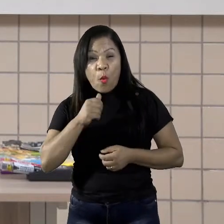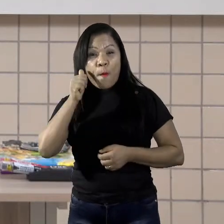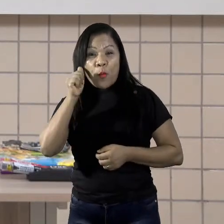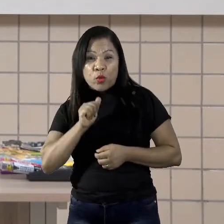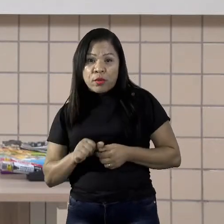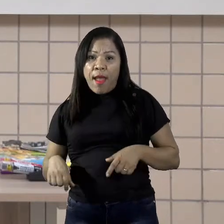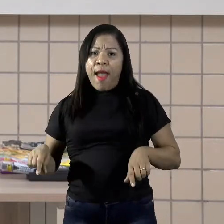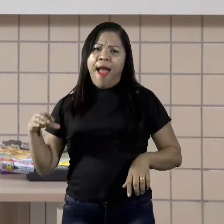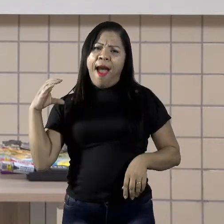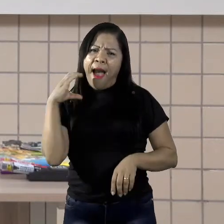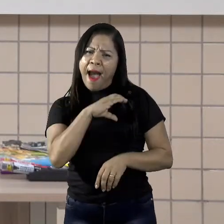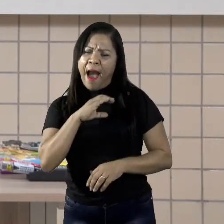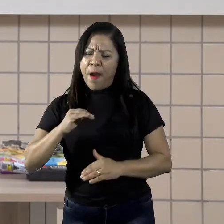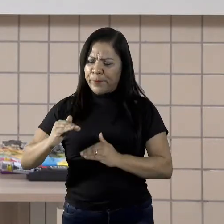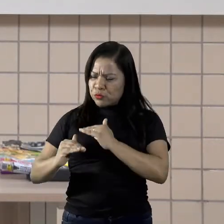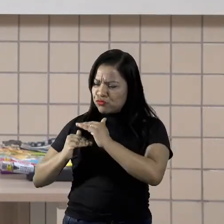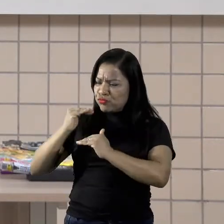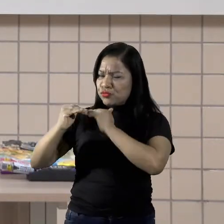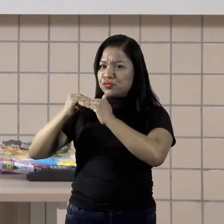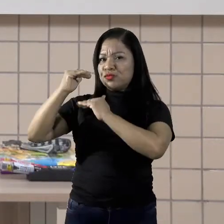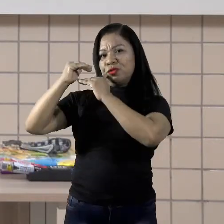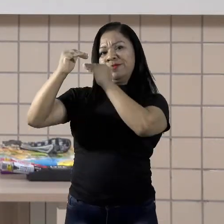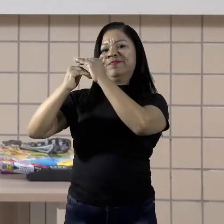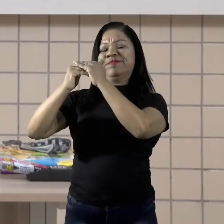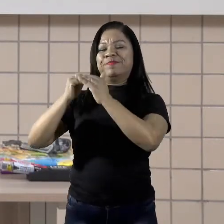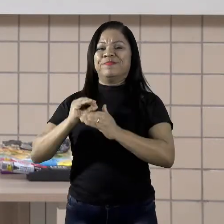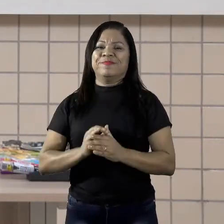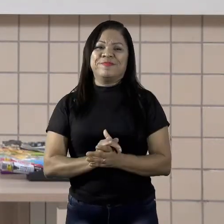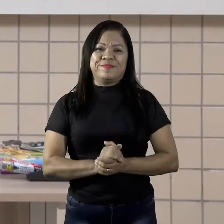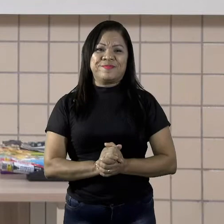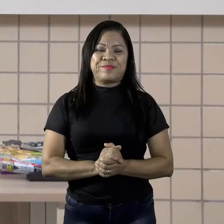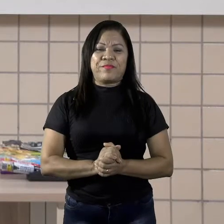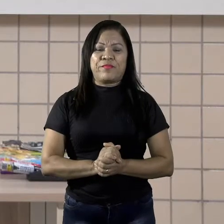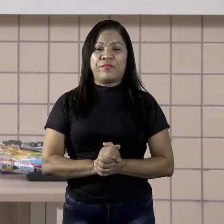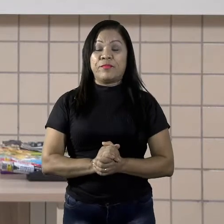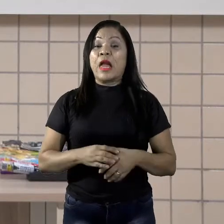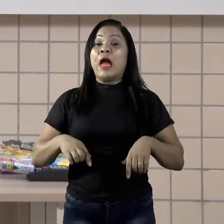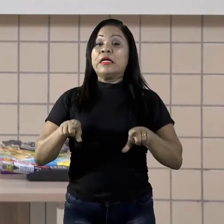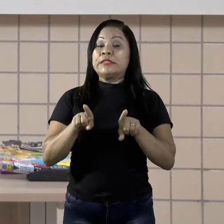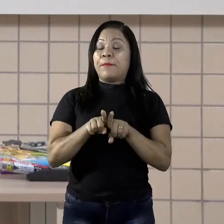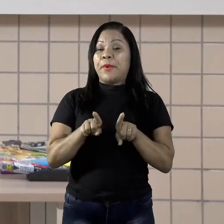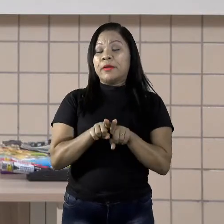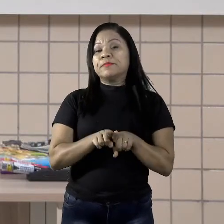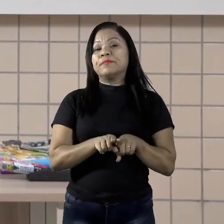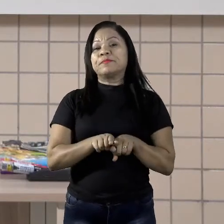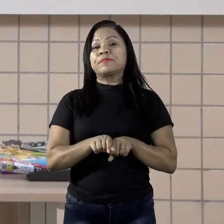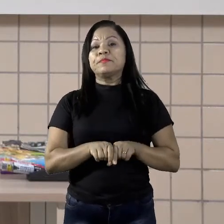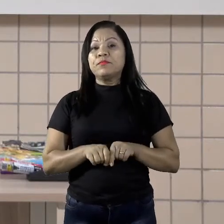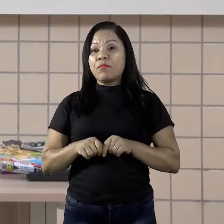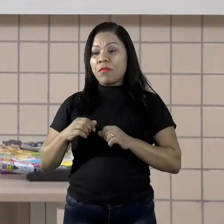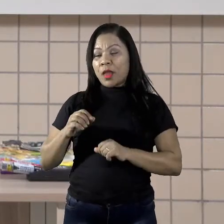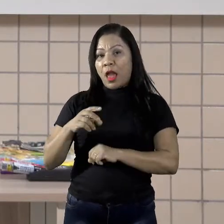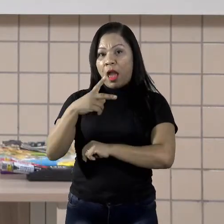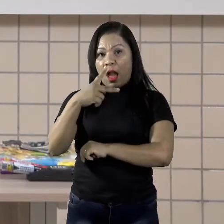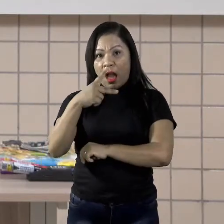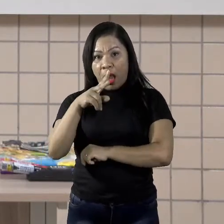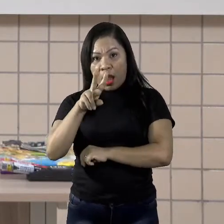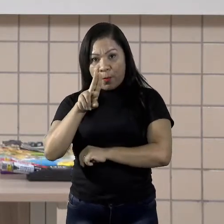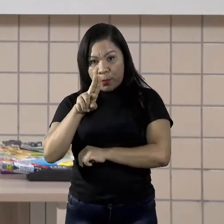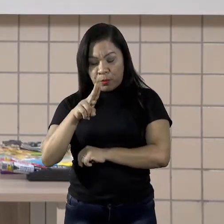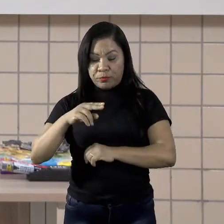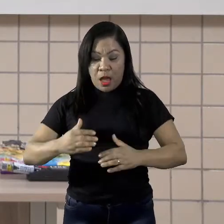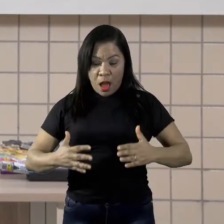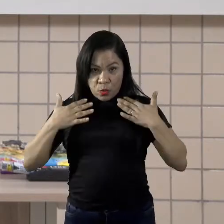ao início das funções reprodutivas. A puberdade é o processo que conduz o corpo à maturidade